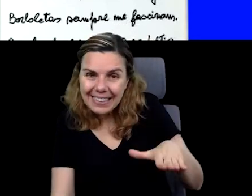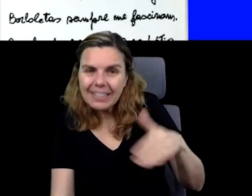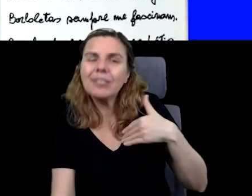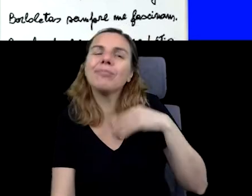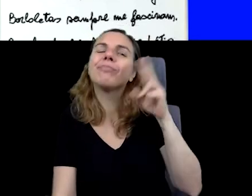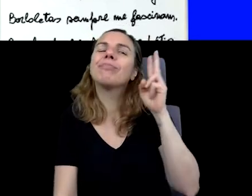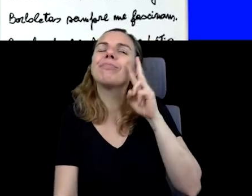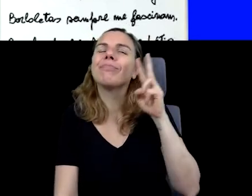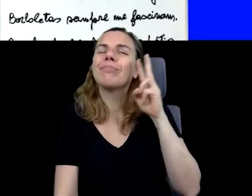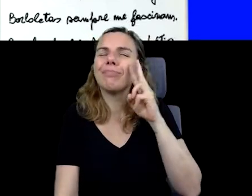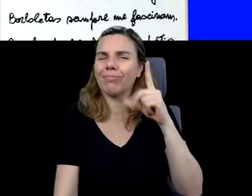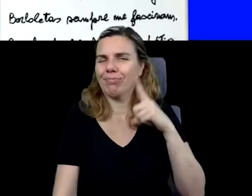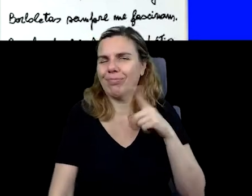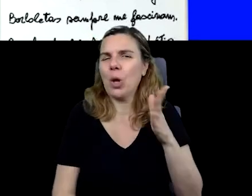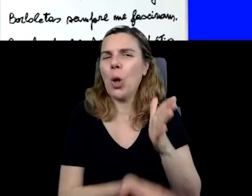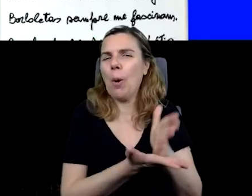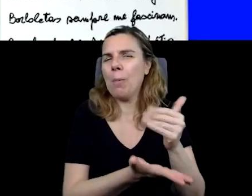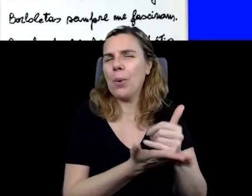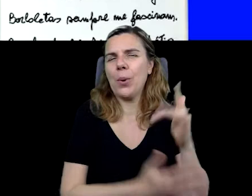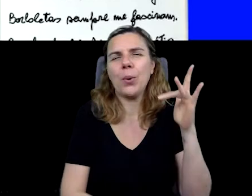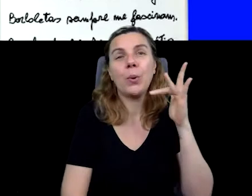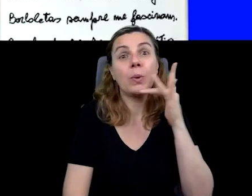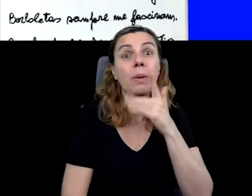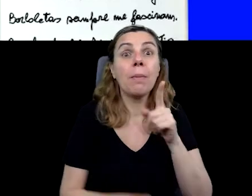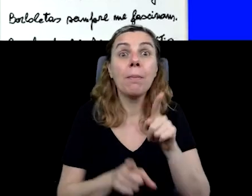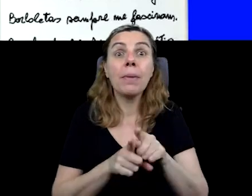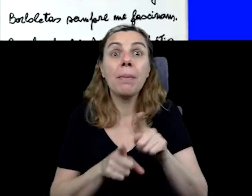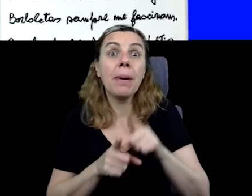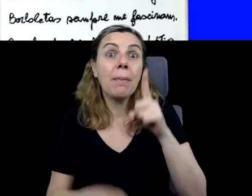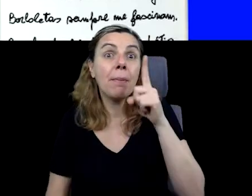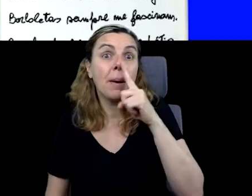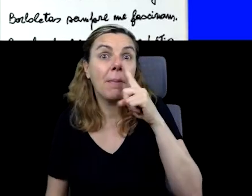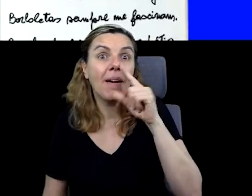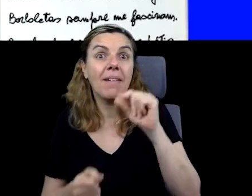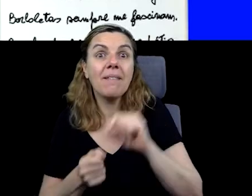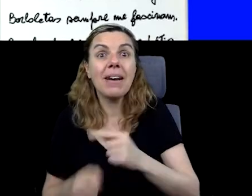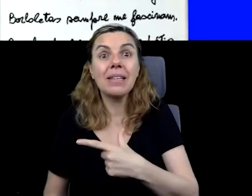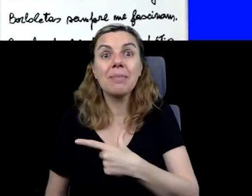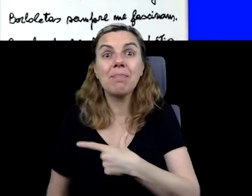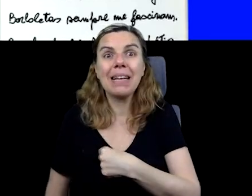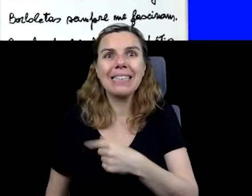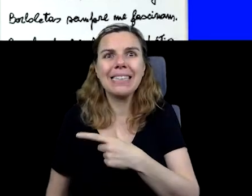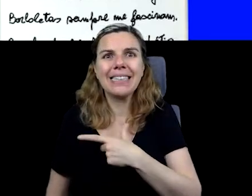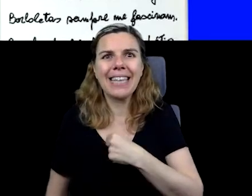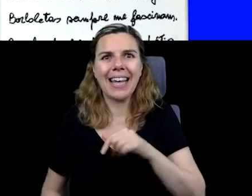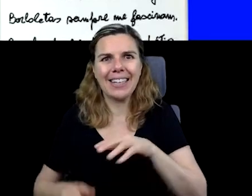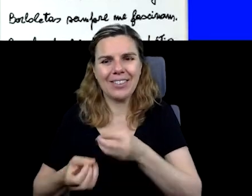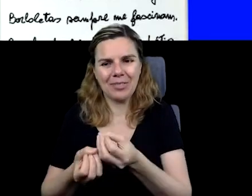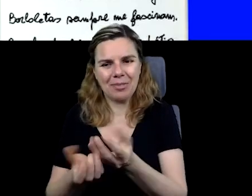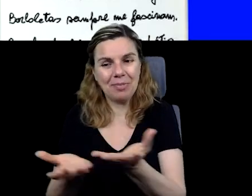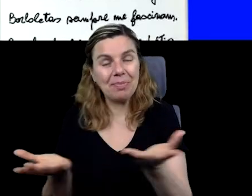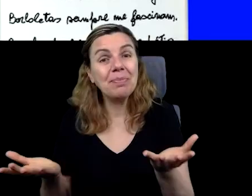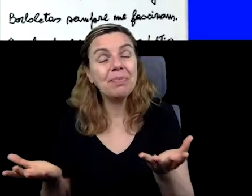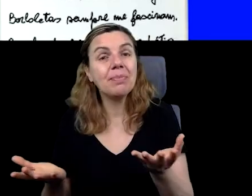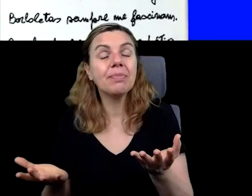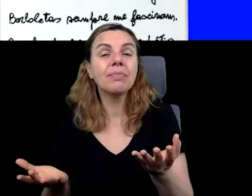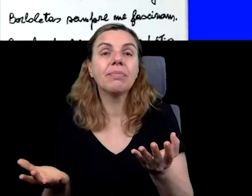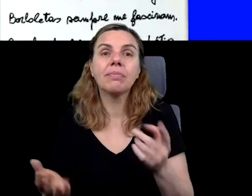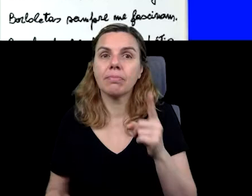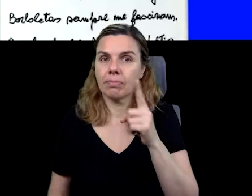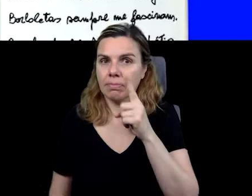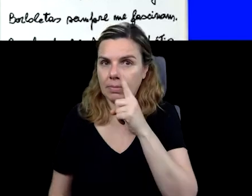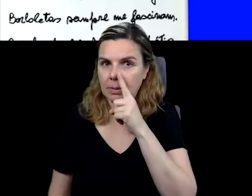além desse bolo todo gostoso e dos pastéis que a minha mãe colocava em cima da mesa, ela nunca me